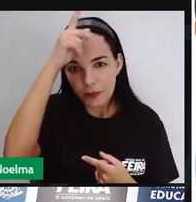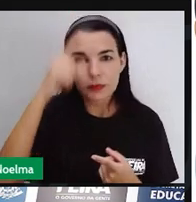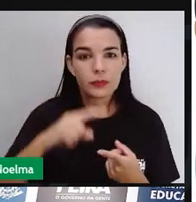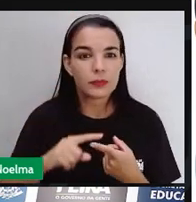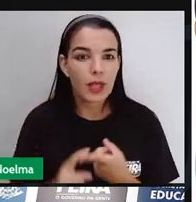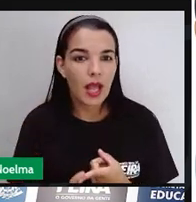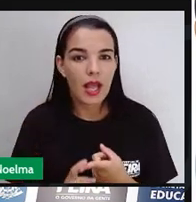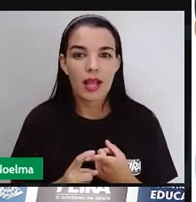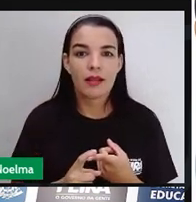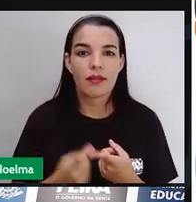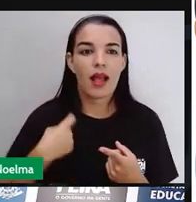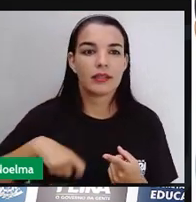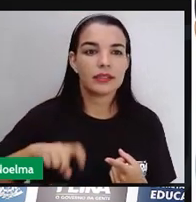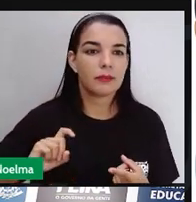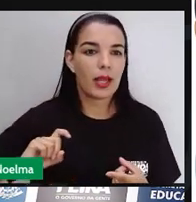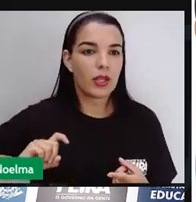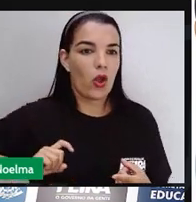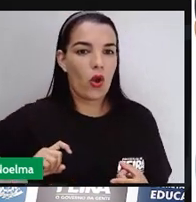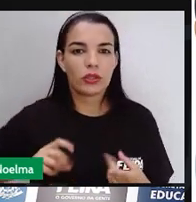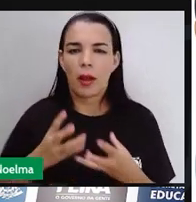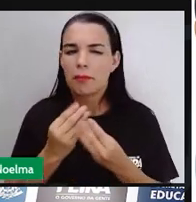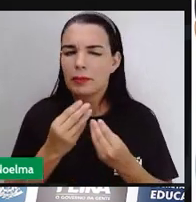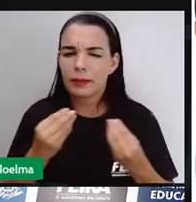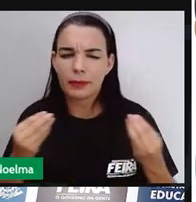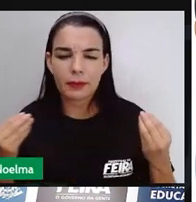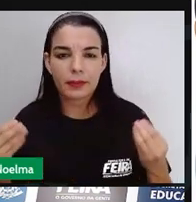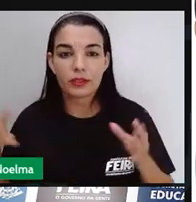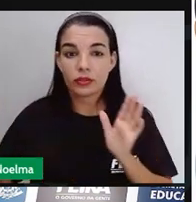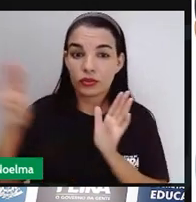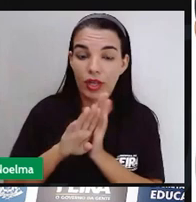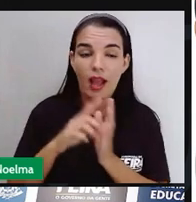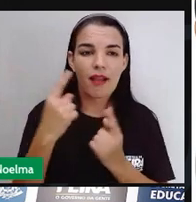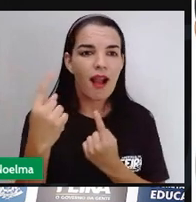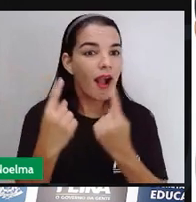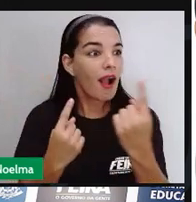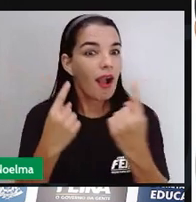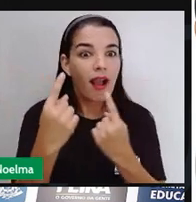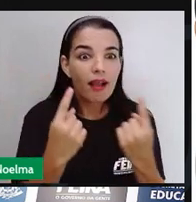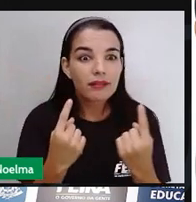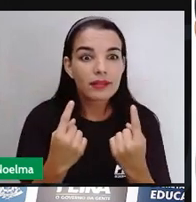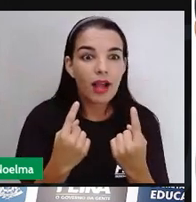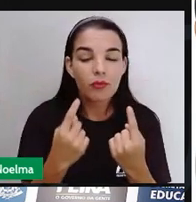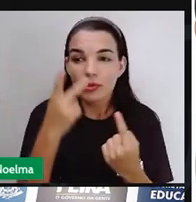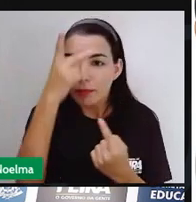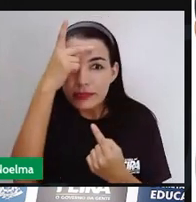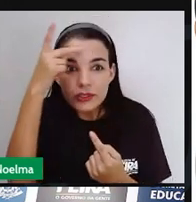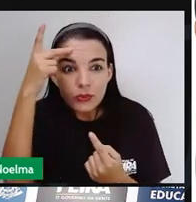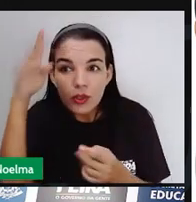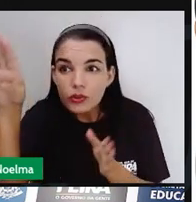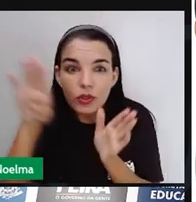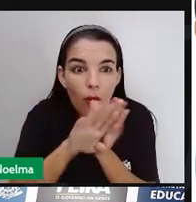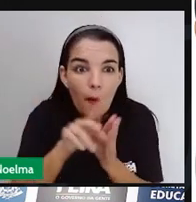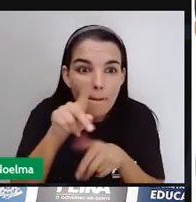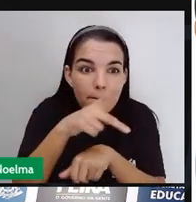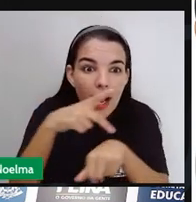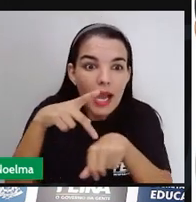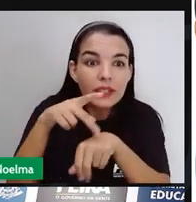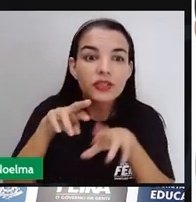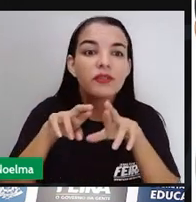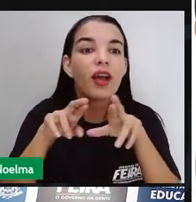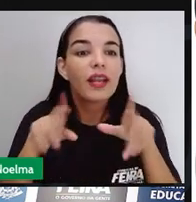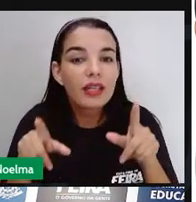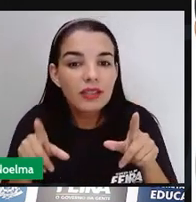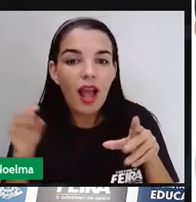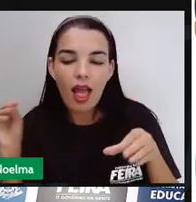procedências, eles vieram ao Brasil e cada um desses imigrantes, desses povos, acrescentou